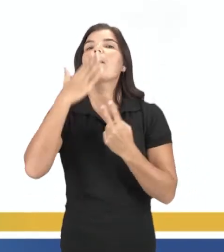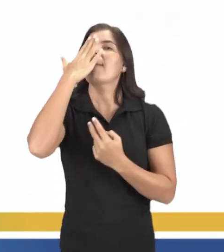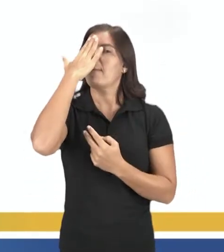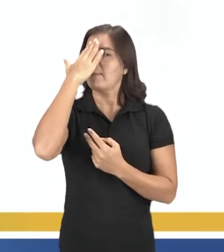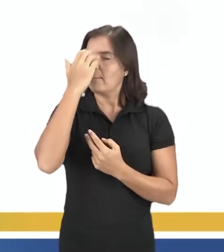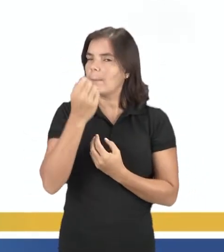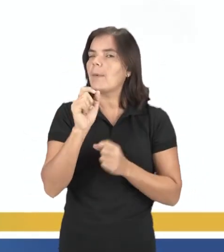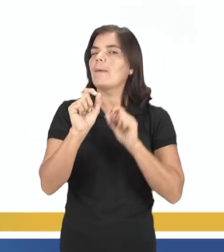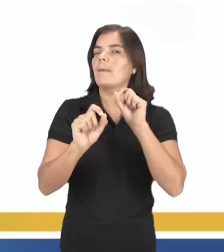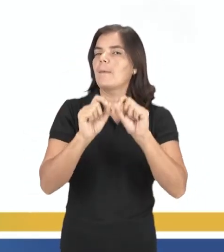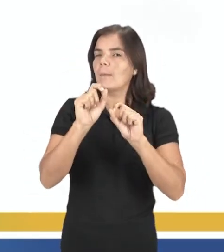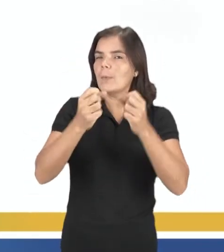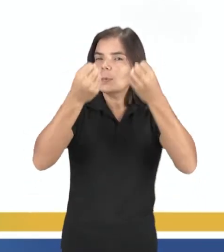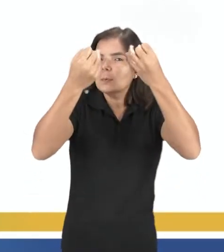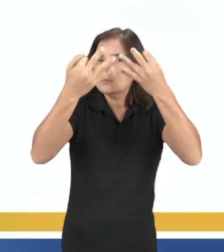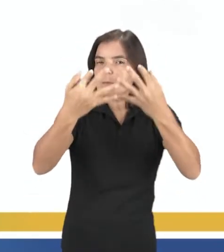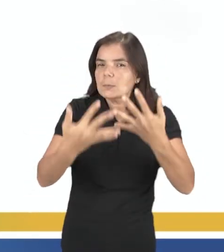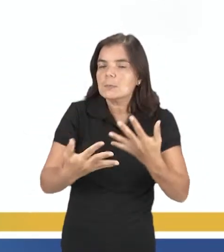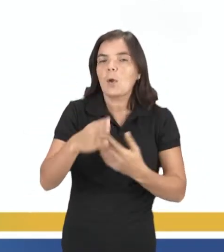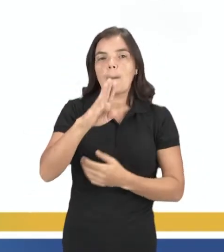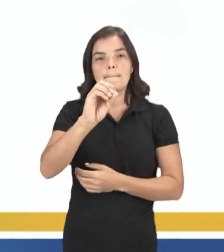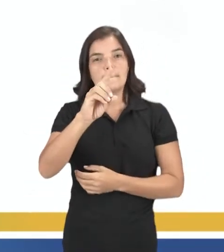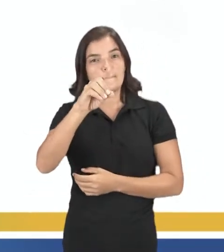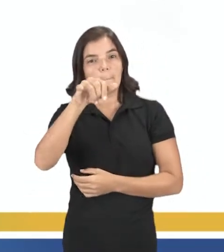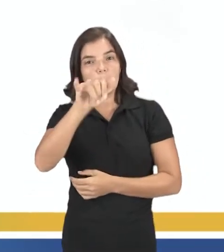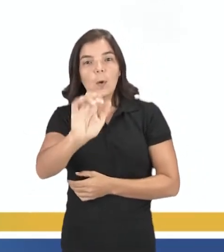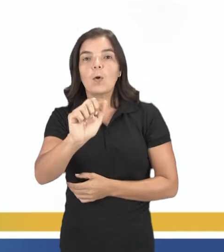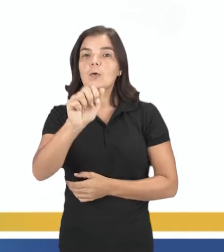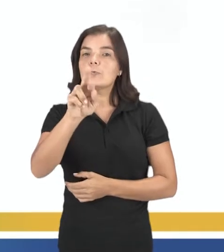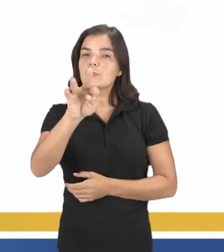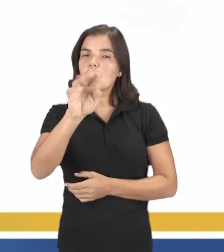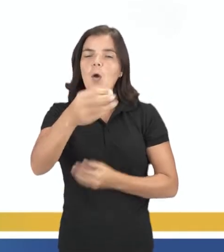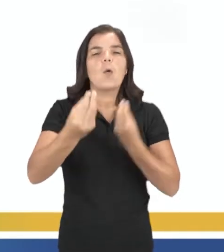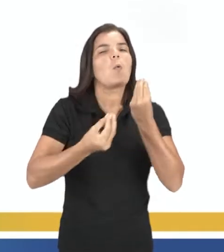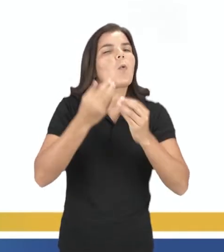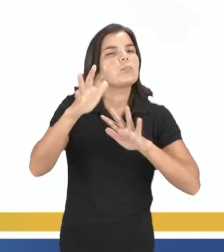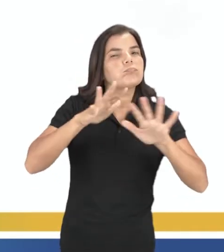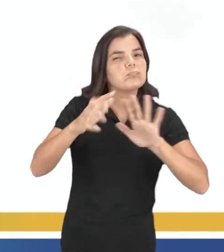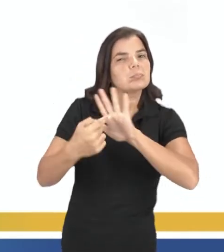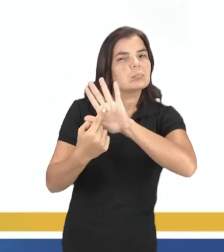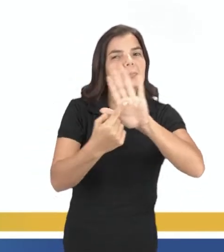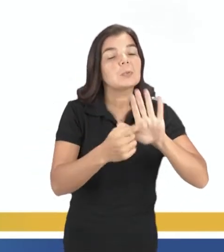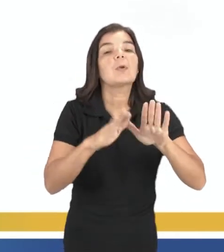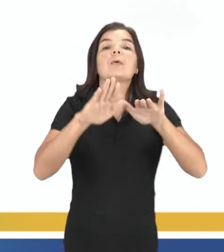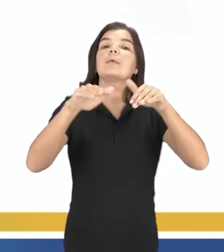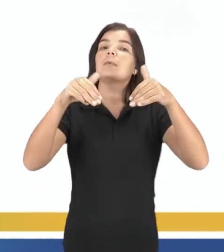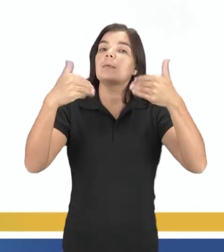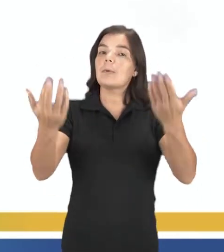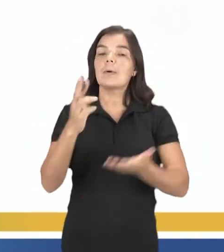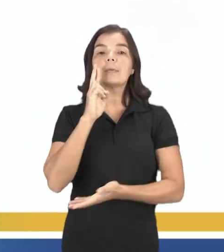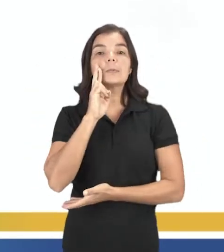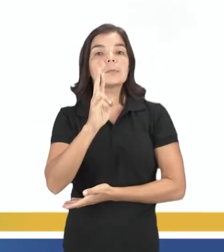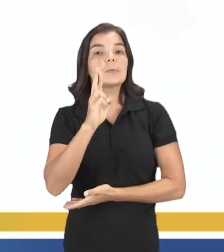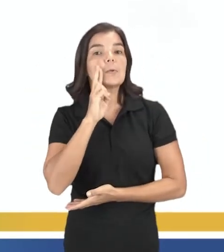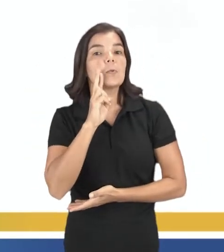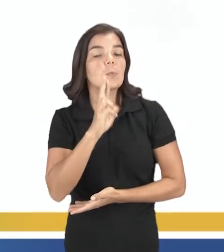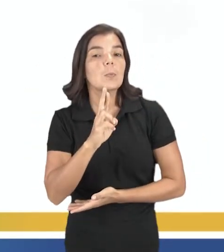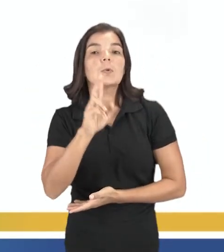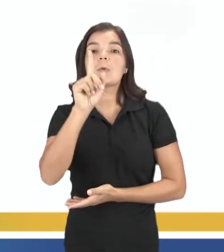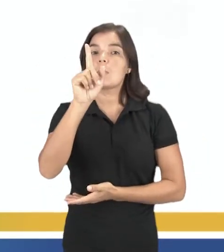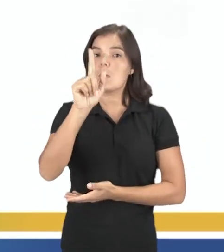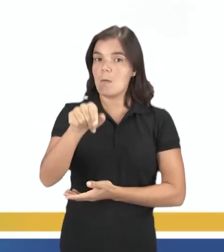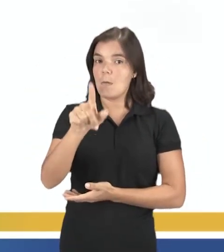saber ao que se destina a body art, como ela se movimenta, como ela trabalha, quais dessas alternativas aí